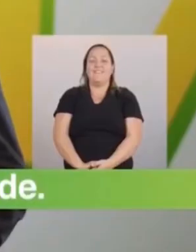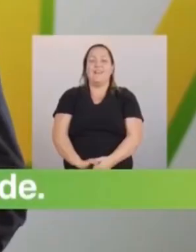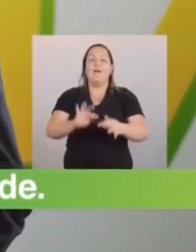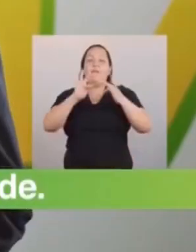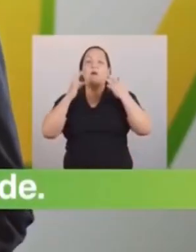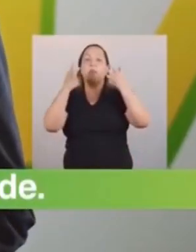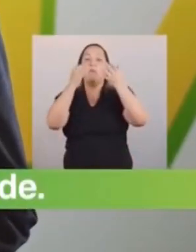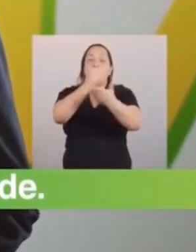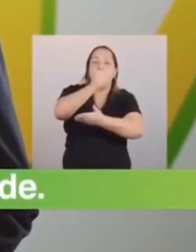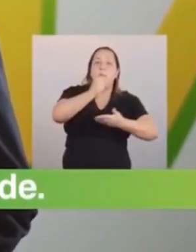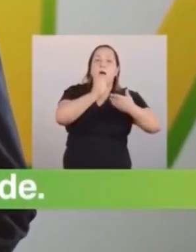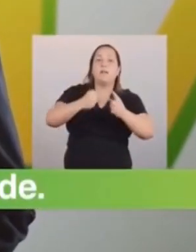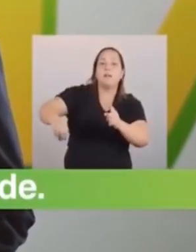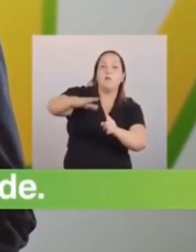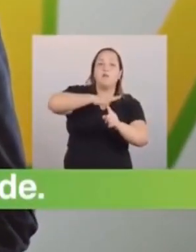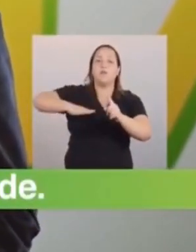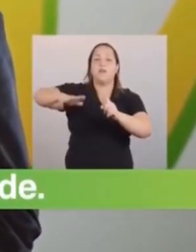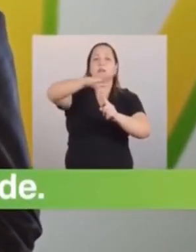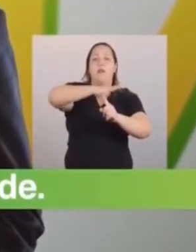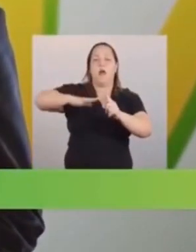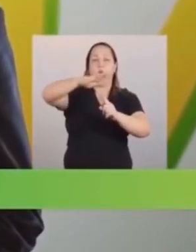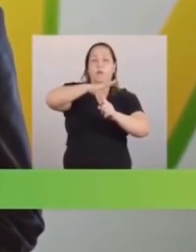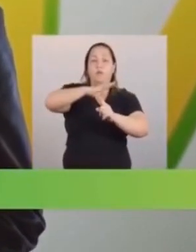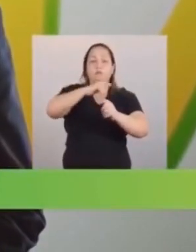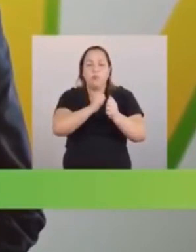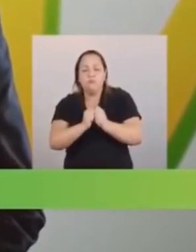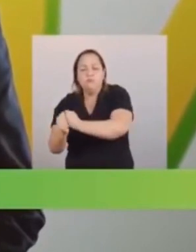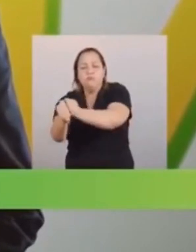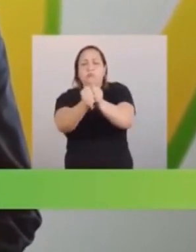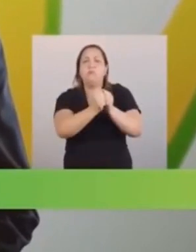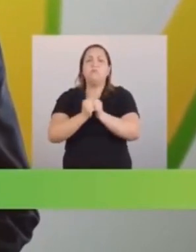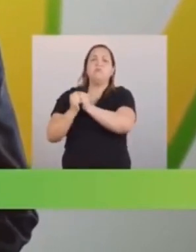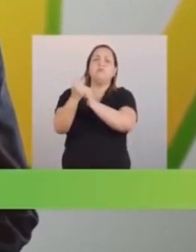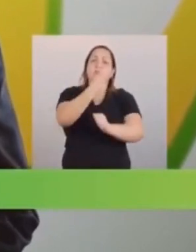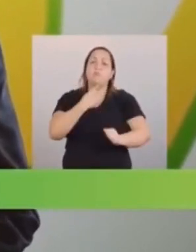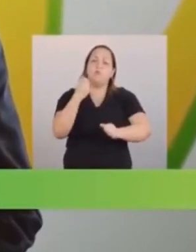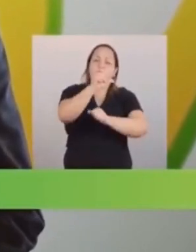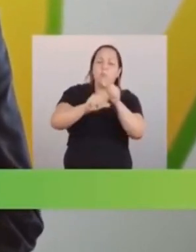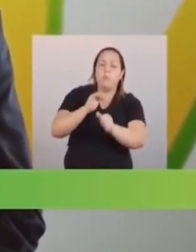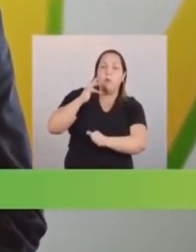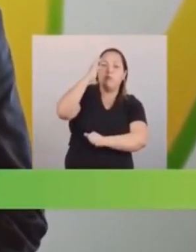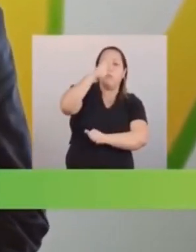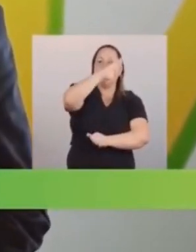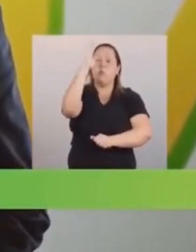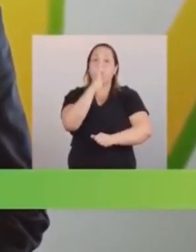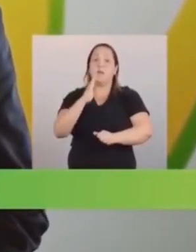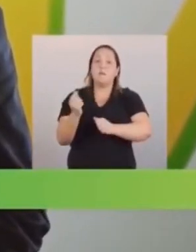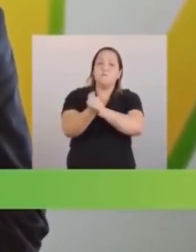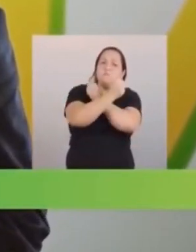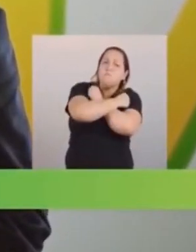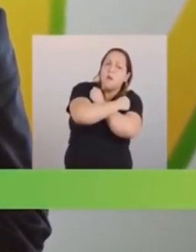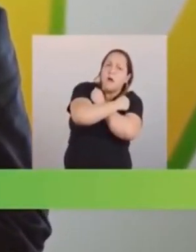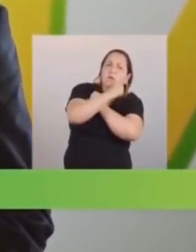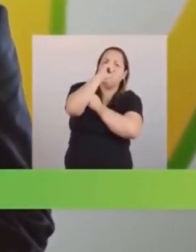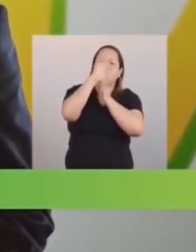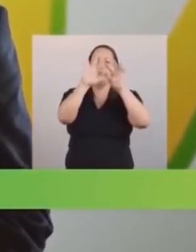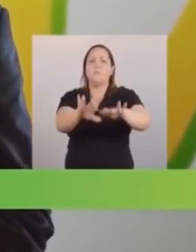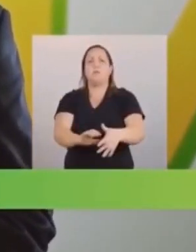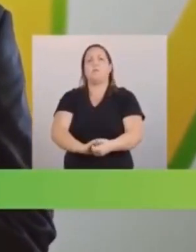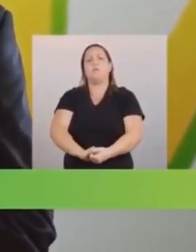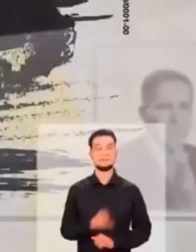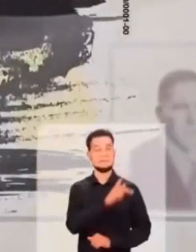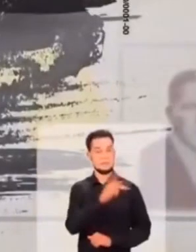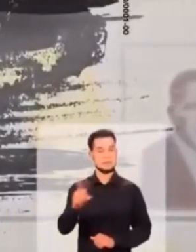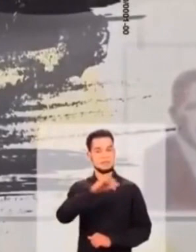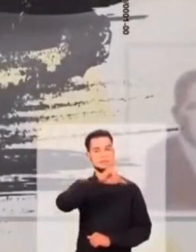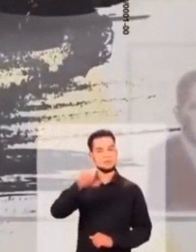A família é a base da sociedade, vamos juntos mudar o destino do Brasil. Um forte abraço a todos e